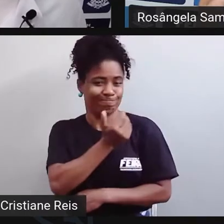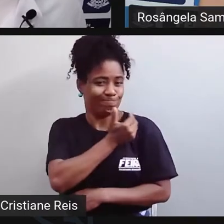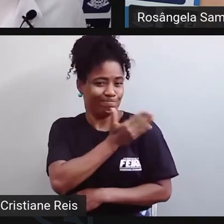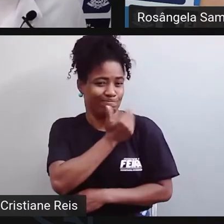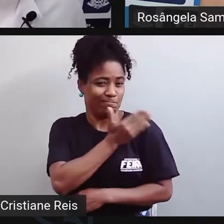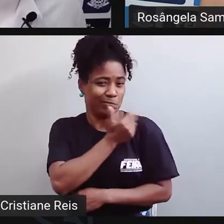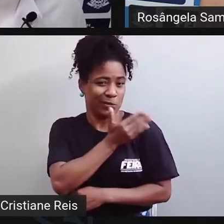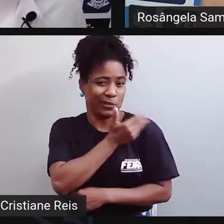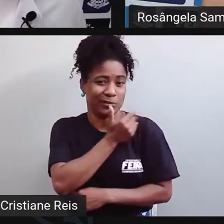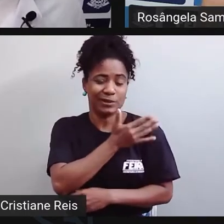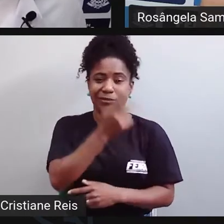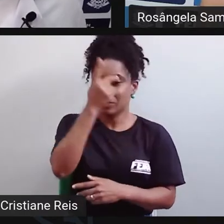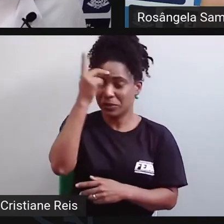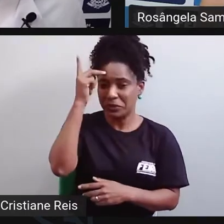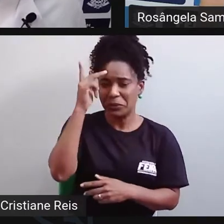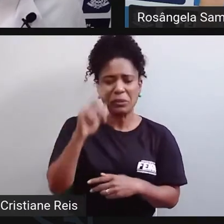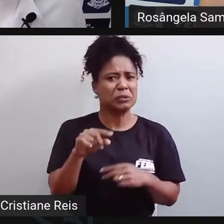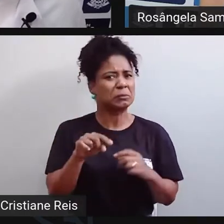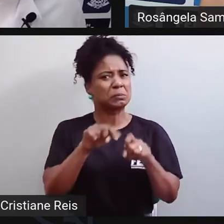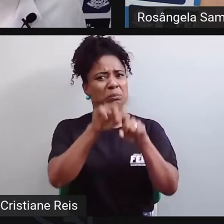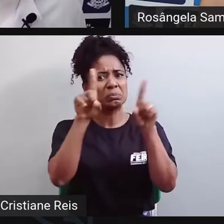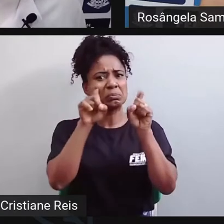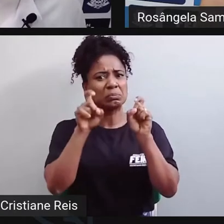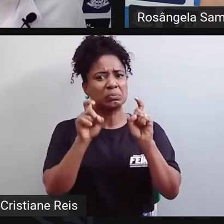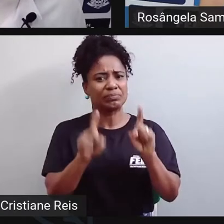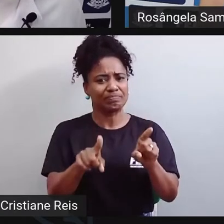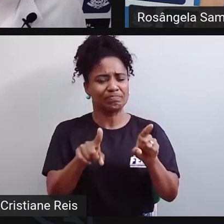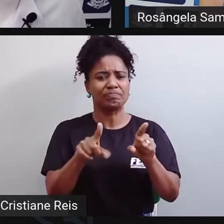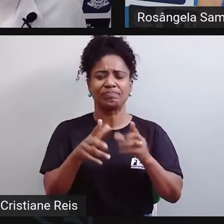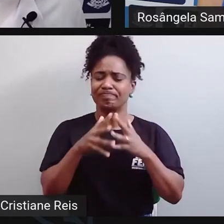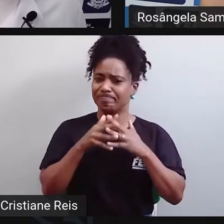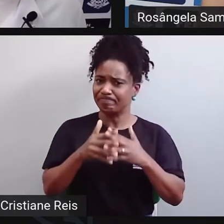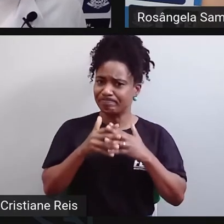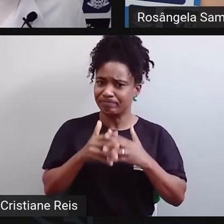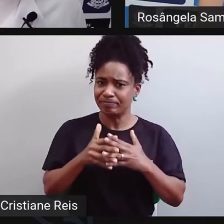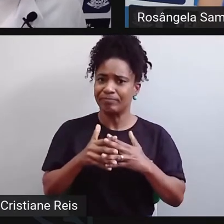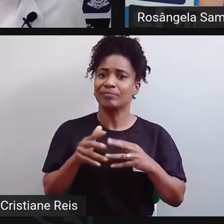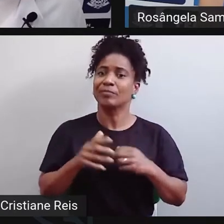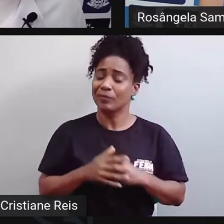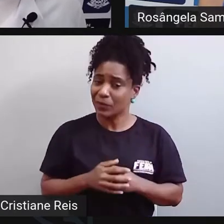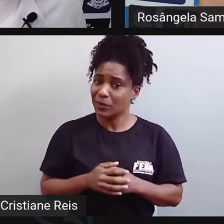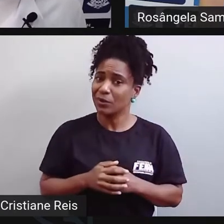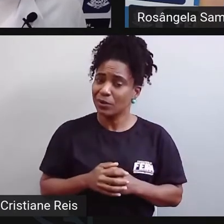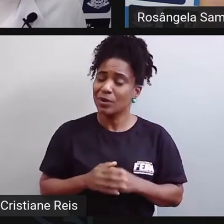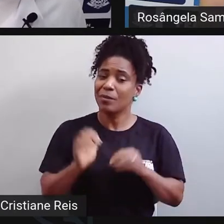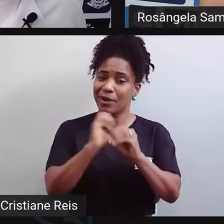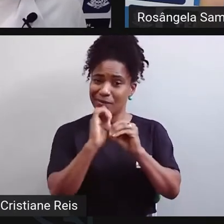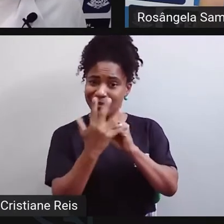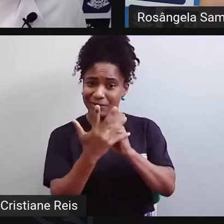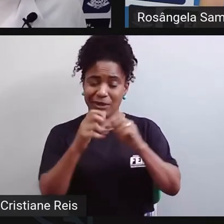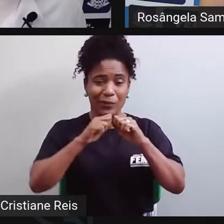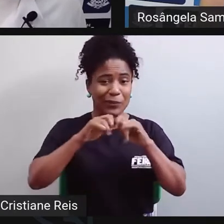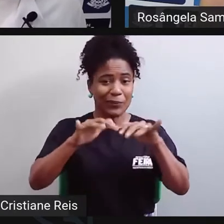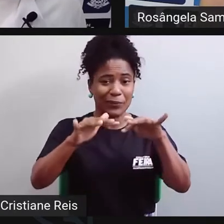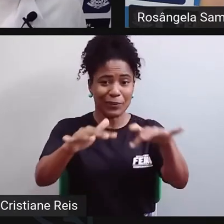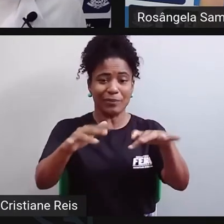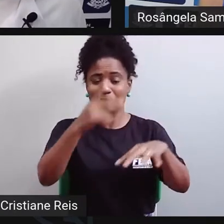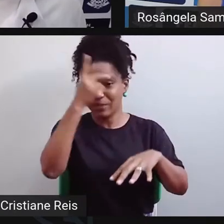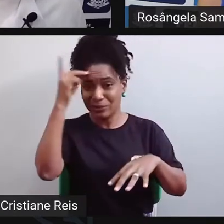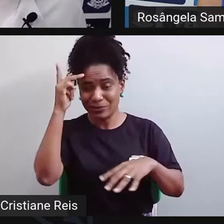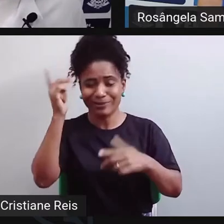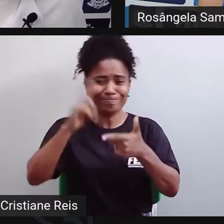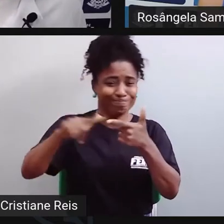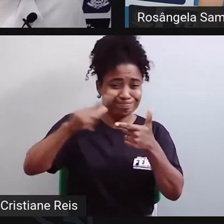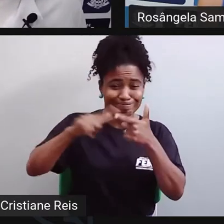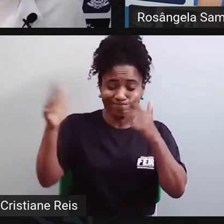perguntas e que hoje em dia está muito em torno por causa da pandemia. Então, eu espero contribuir um